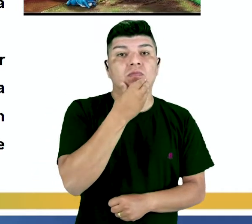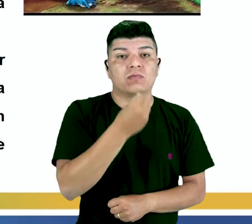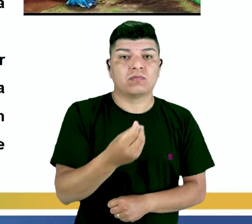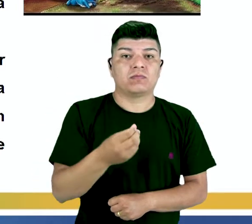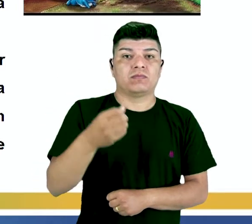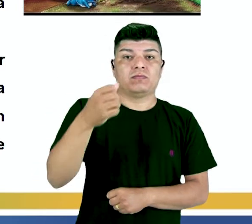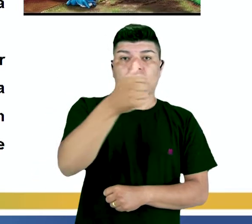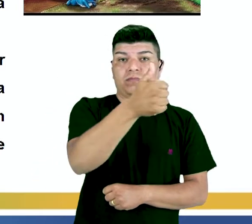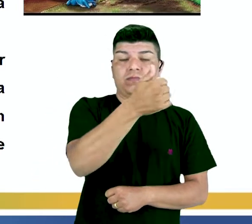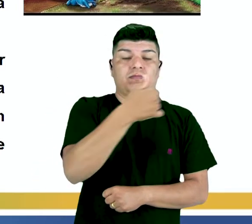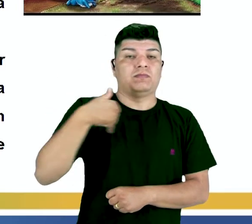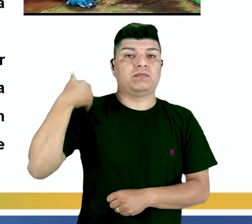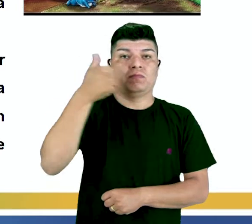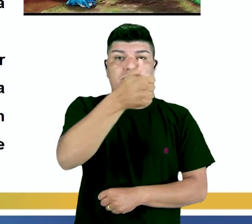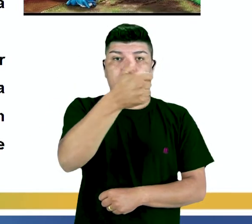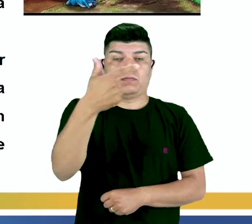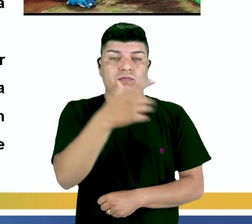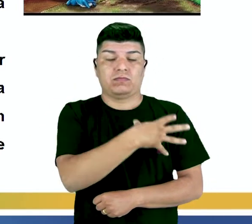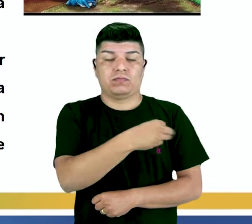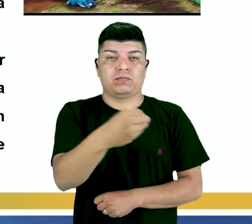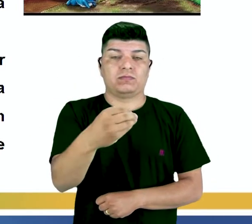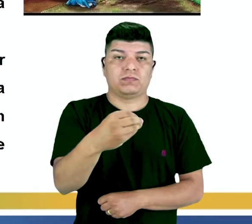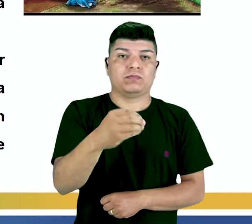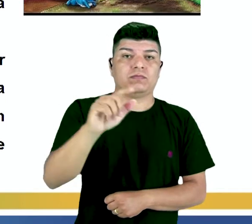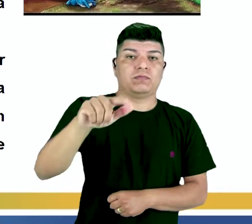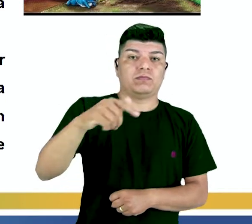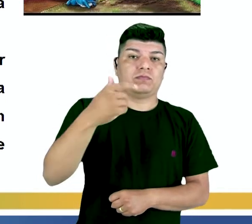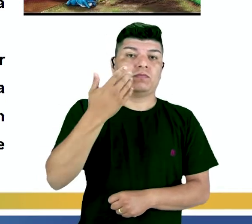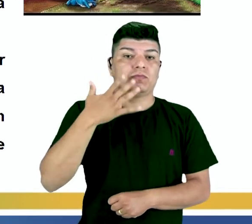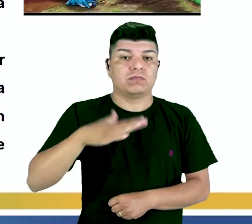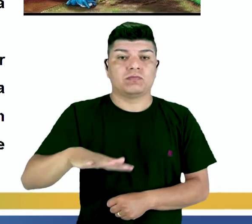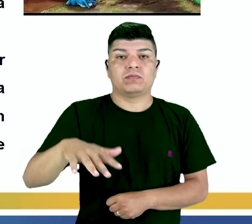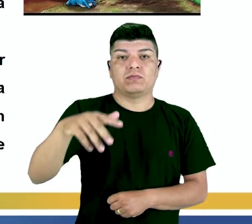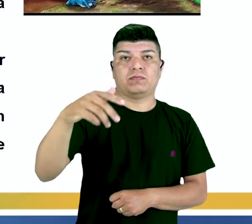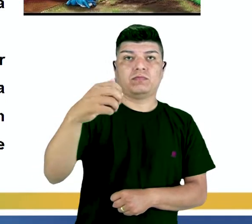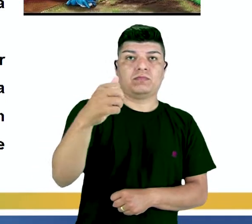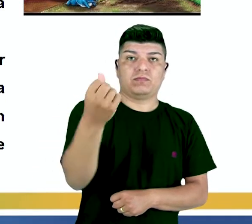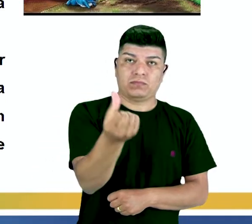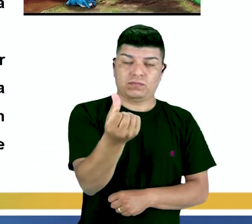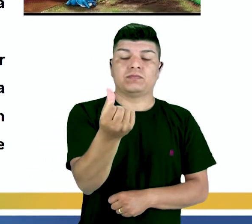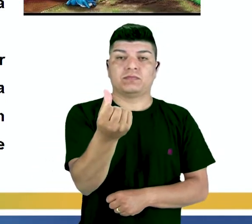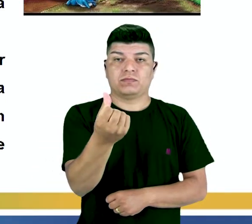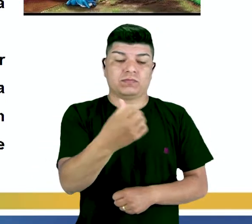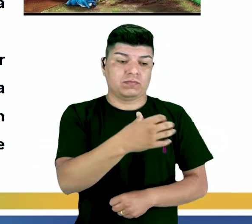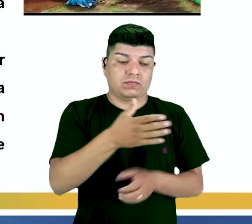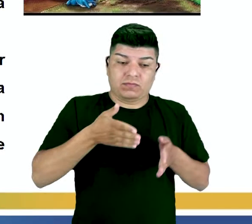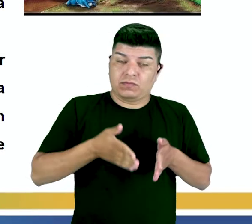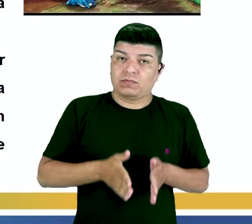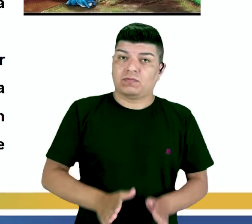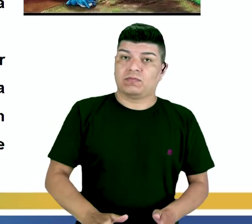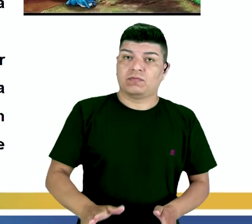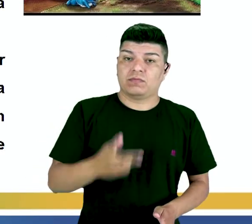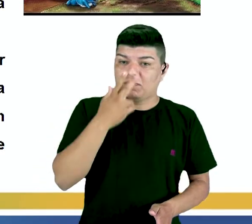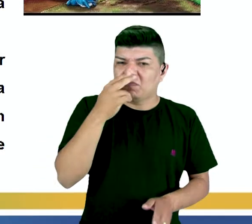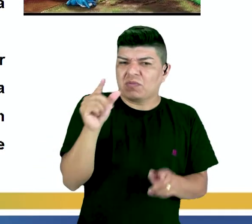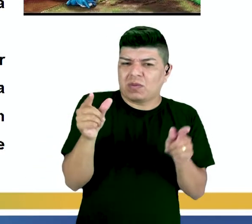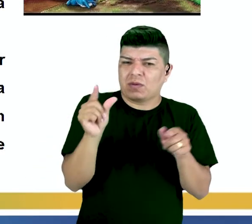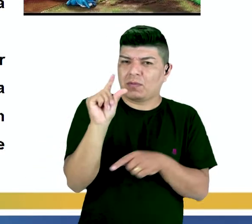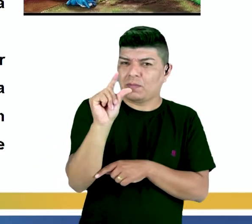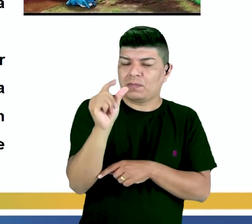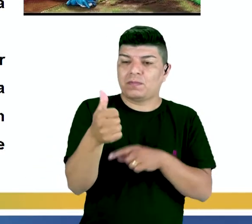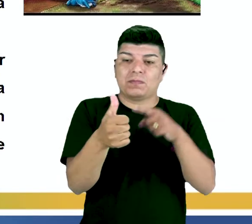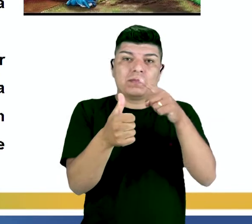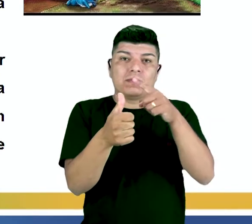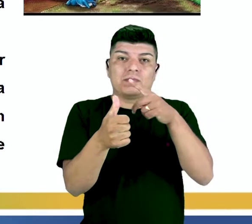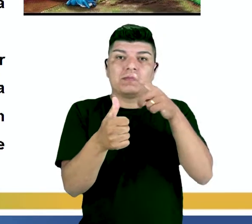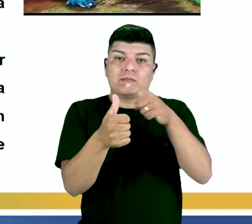6, e se chamava Pequeno Polegar. Ele era muito pequenino, quando nasceu tinha o tamanho de um dedo polegar, por isso lhe